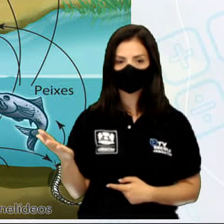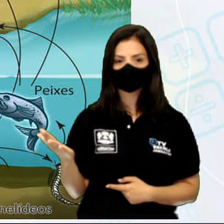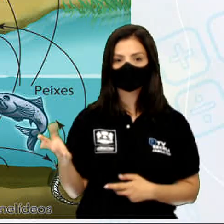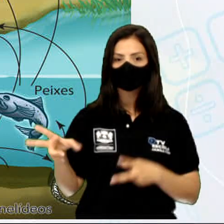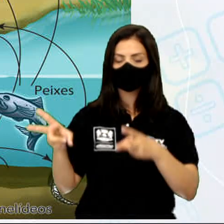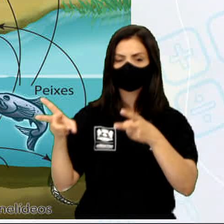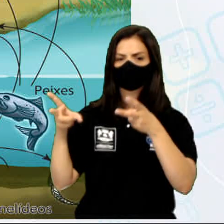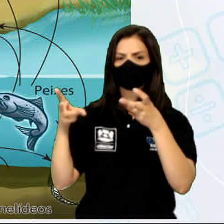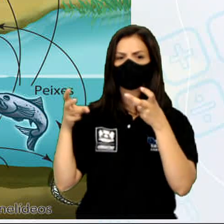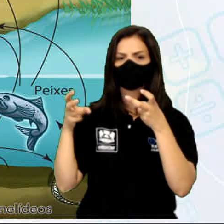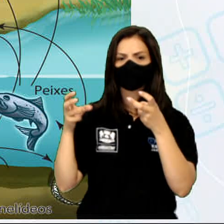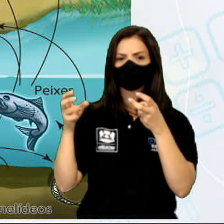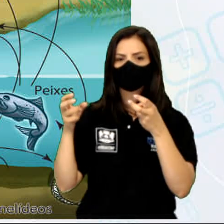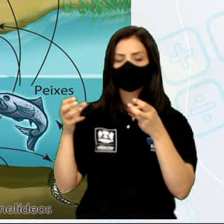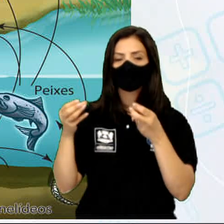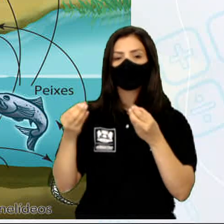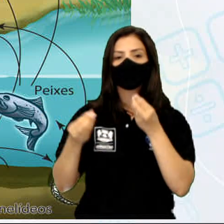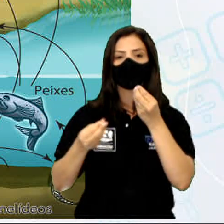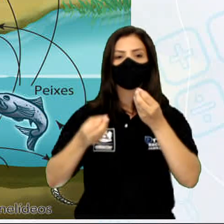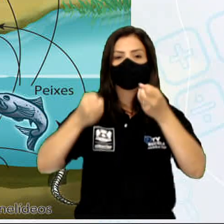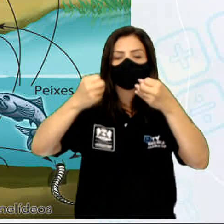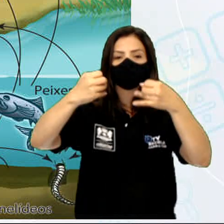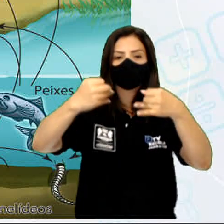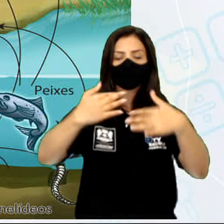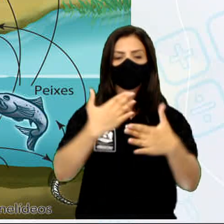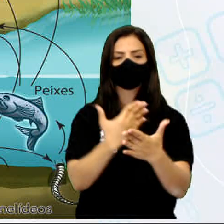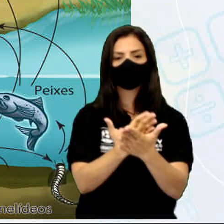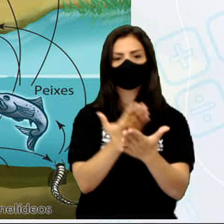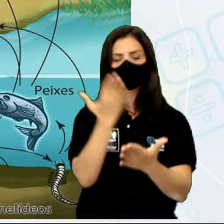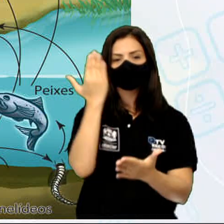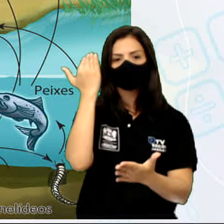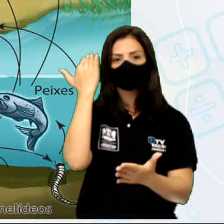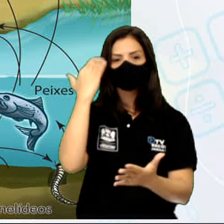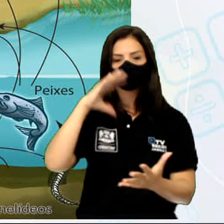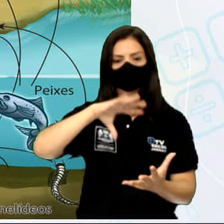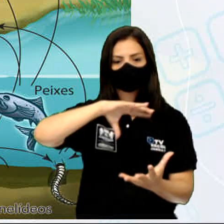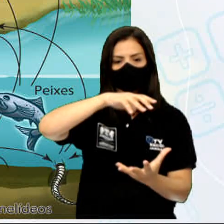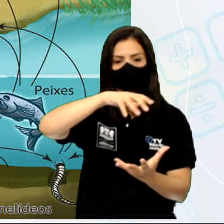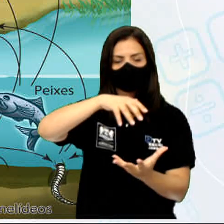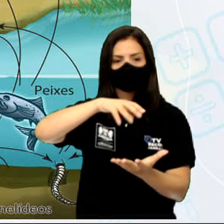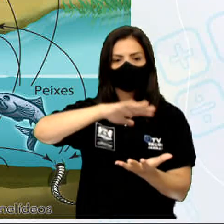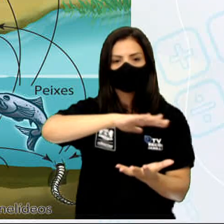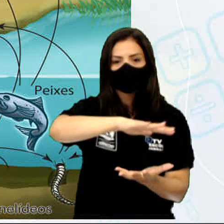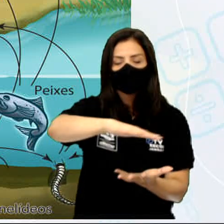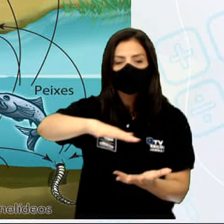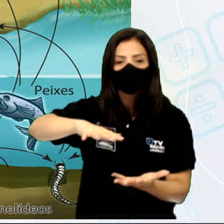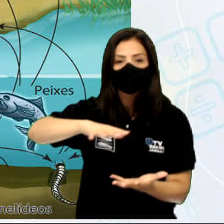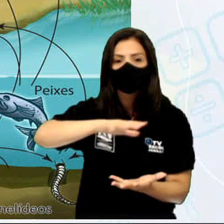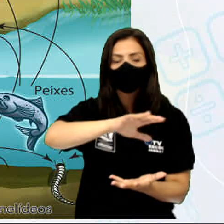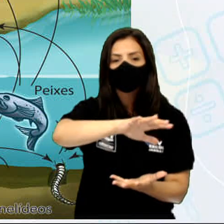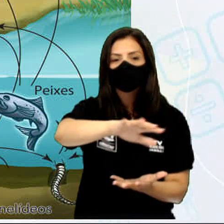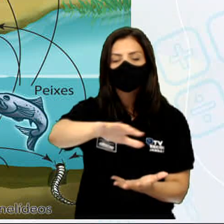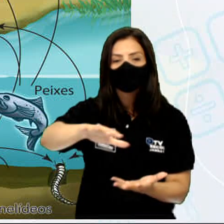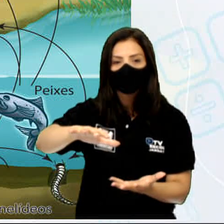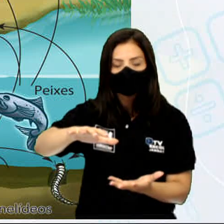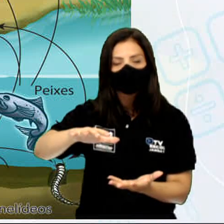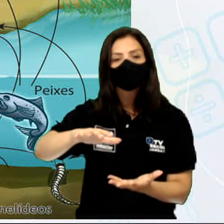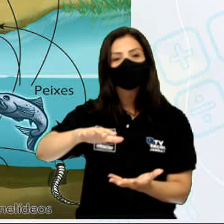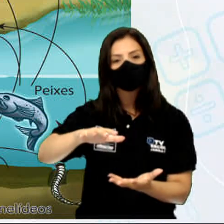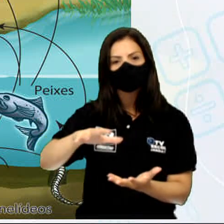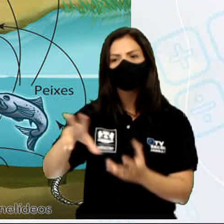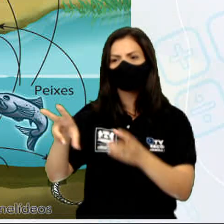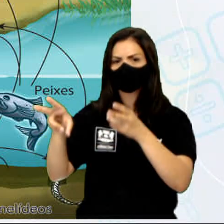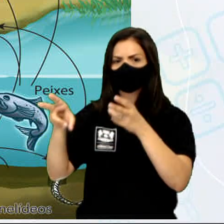perceber, como foi falado na aula passada, sobre o ecossistema, é um ecossistema e podemos